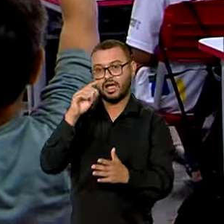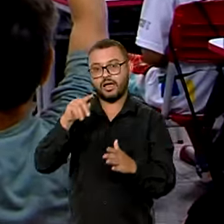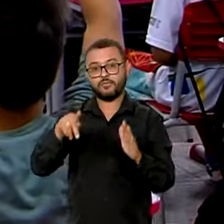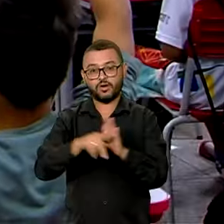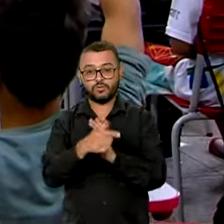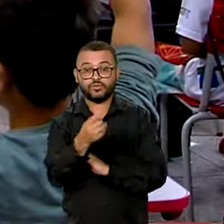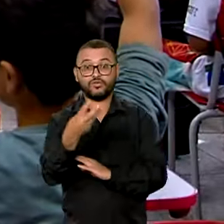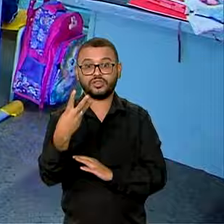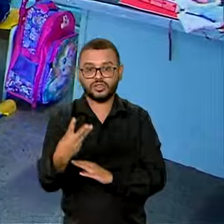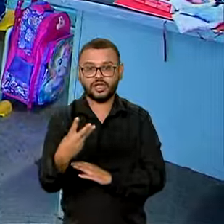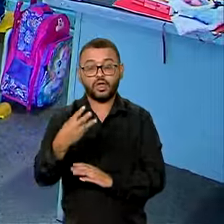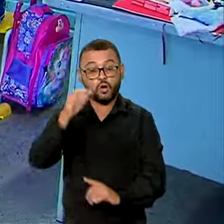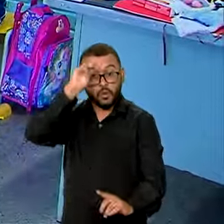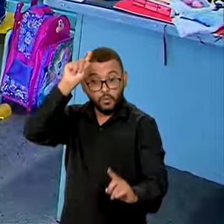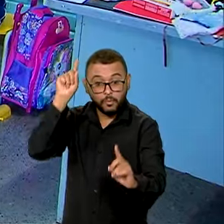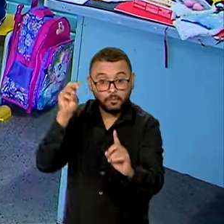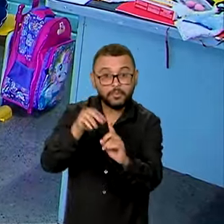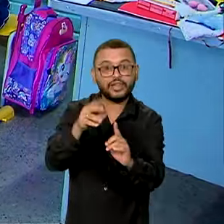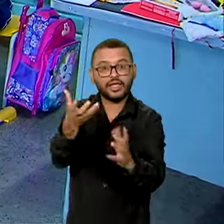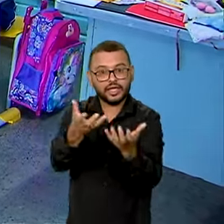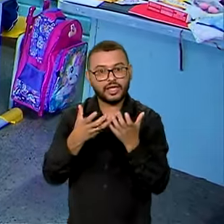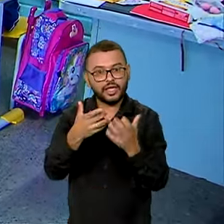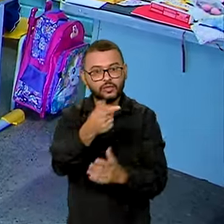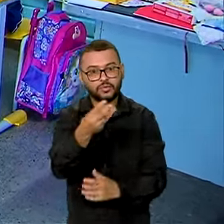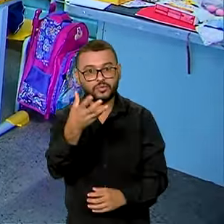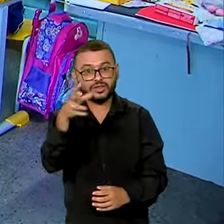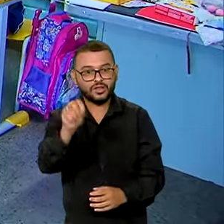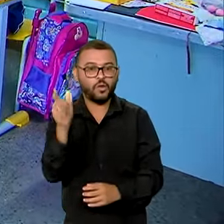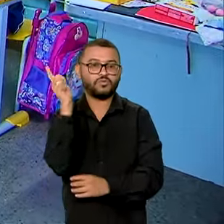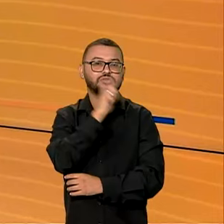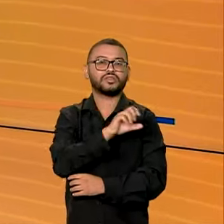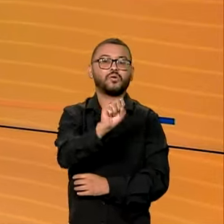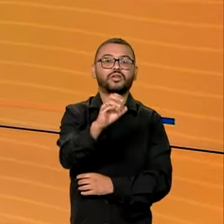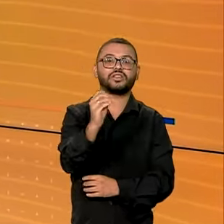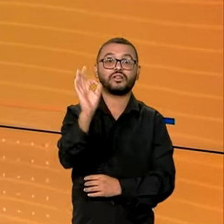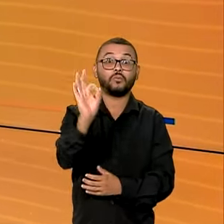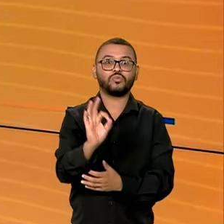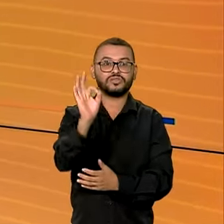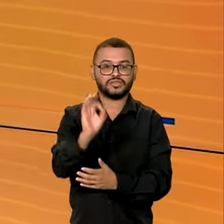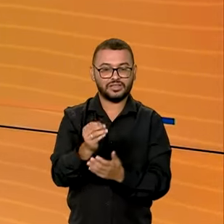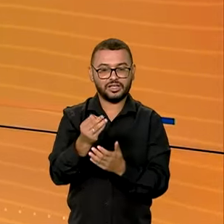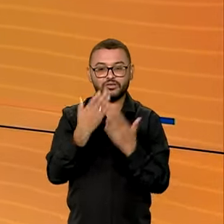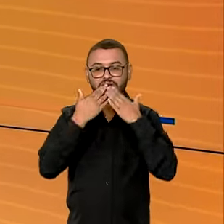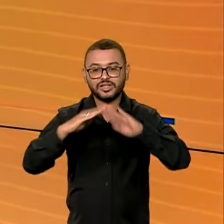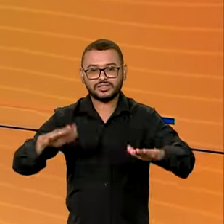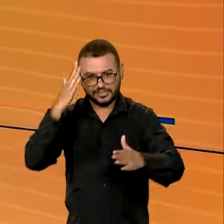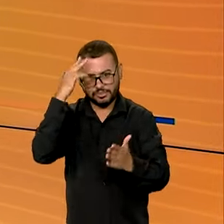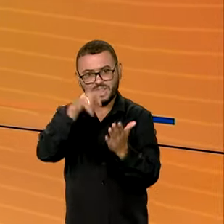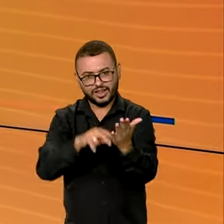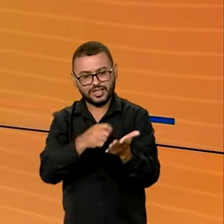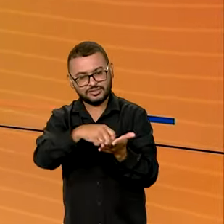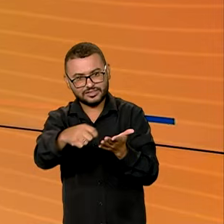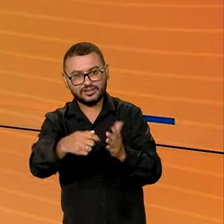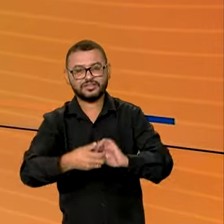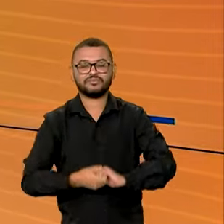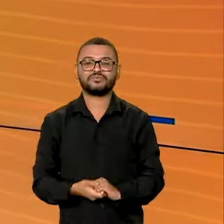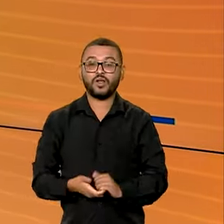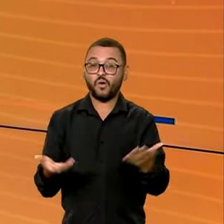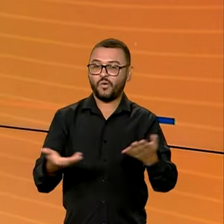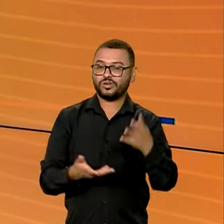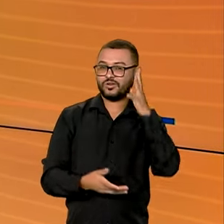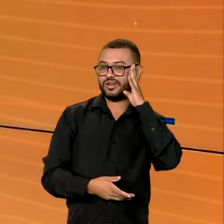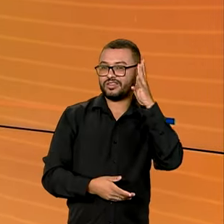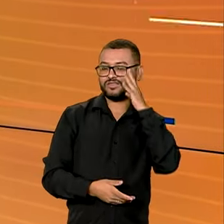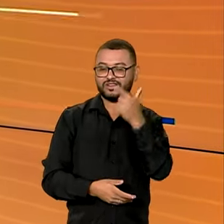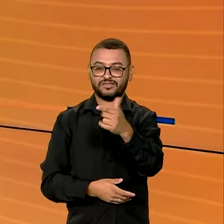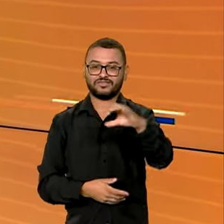2023. A meta é chegar até 2030 com 80% das crianças lendo e escrevendo. Quarta